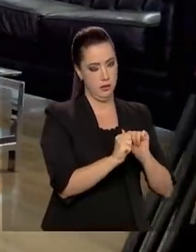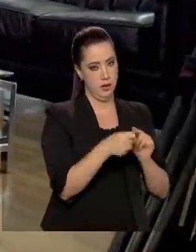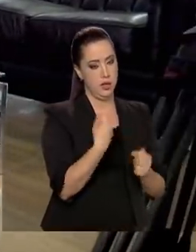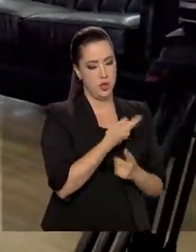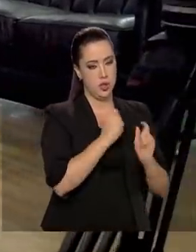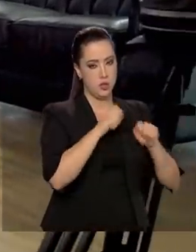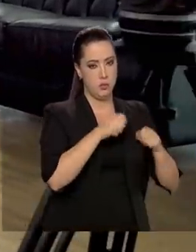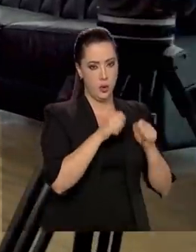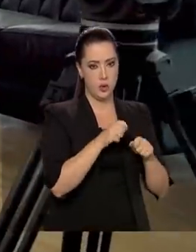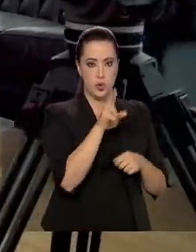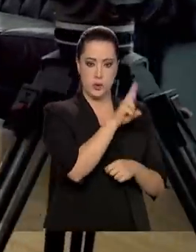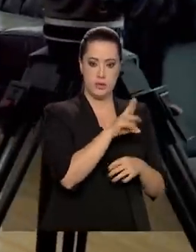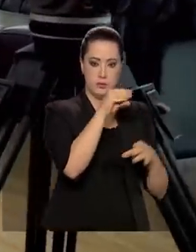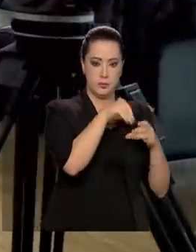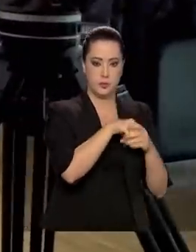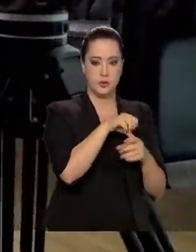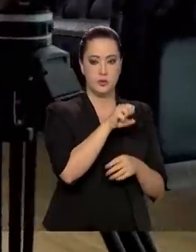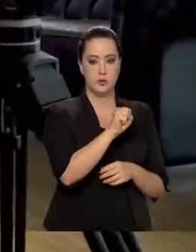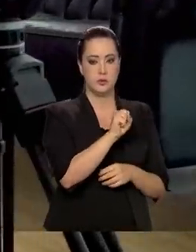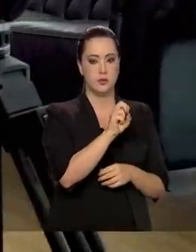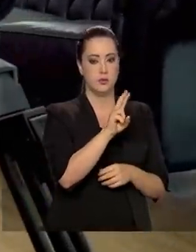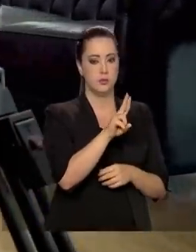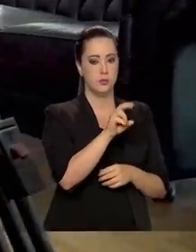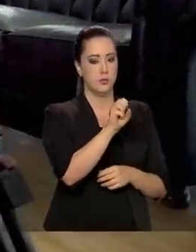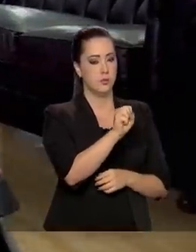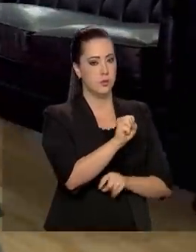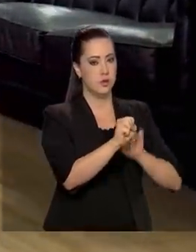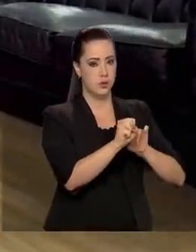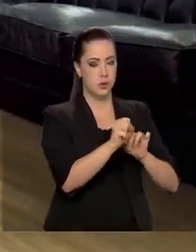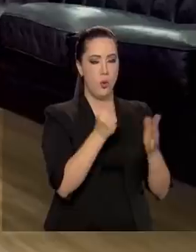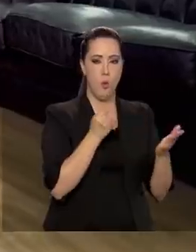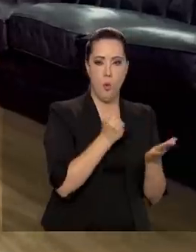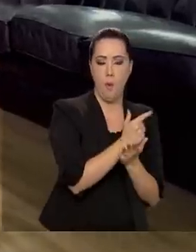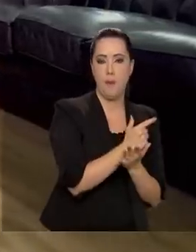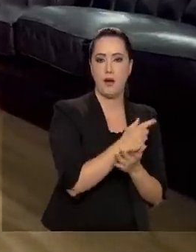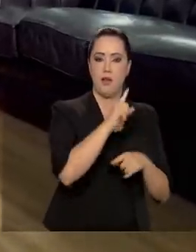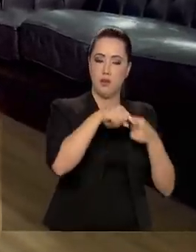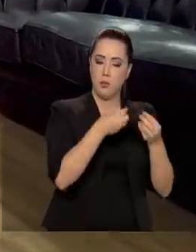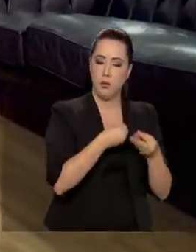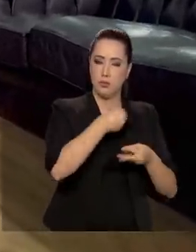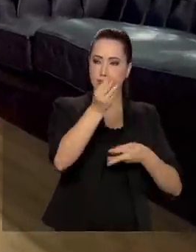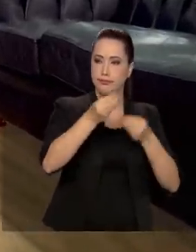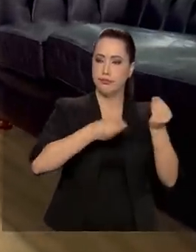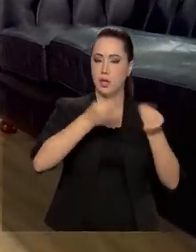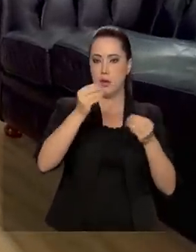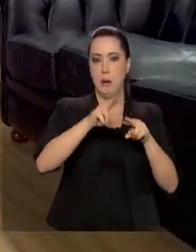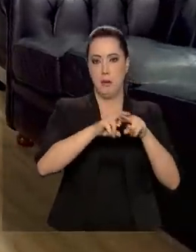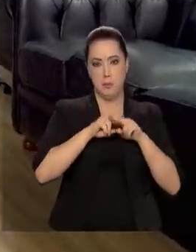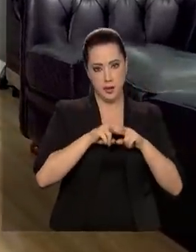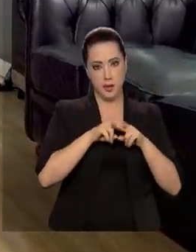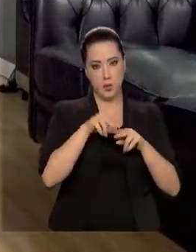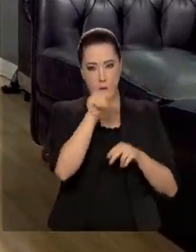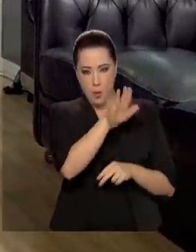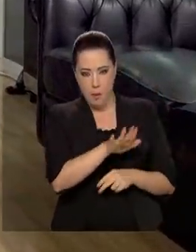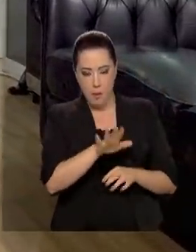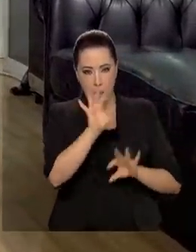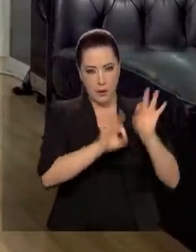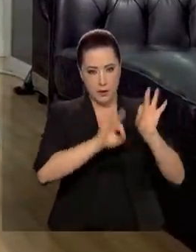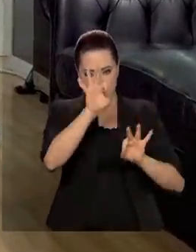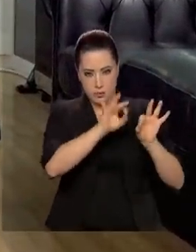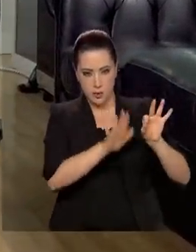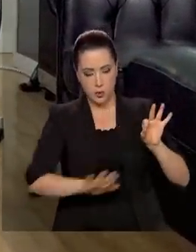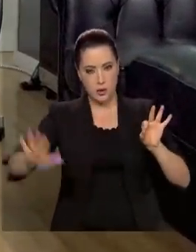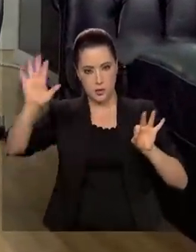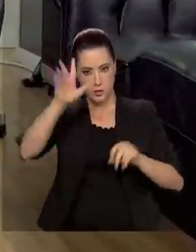a gente pode incorporar no SUS, adquirir e distribuir pelo PNI. Esse é o processo.